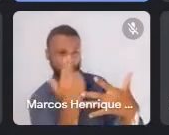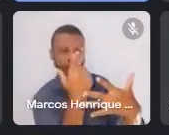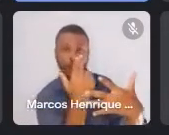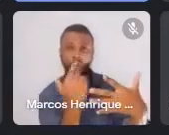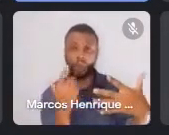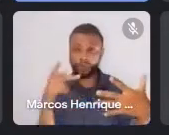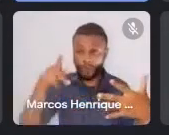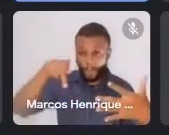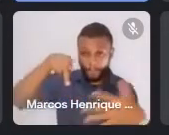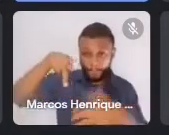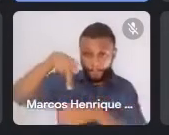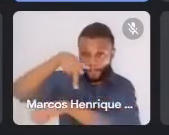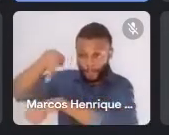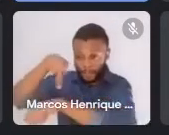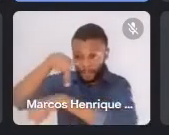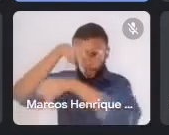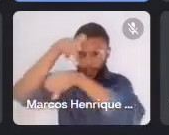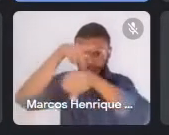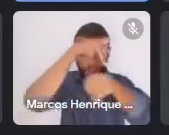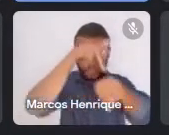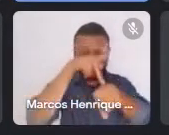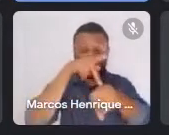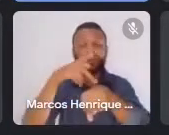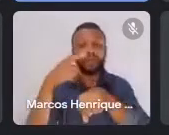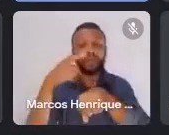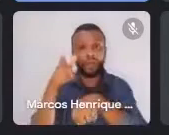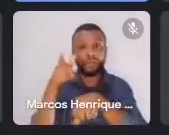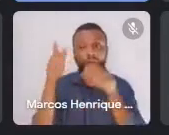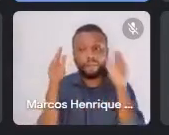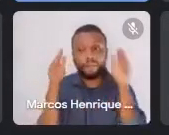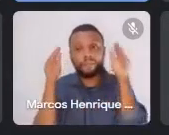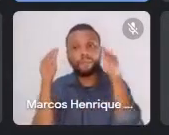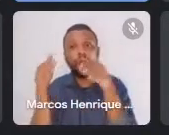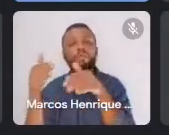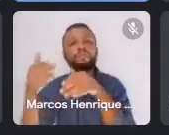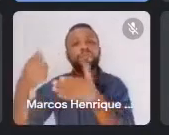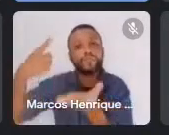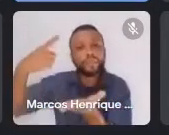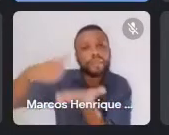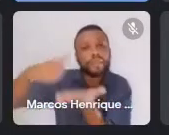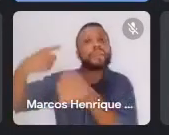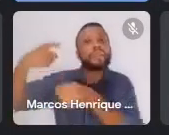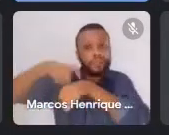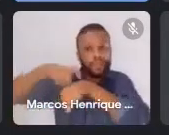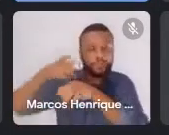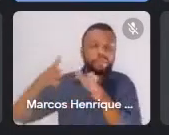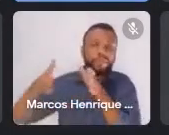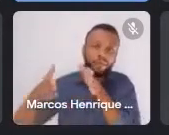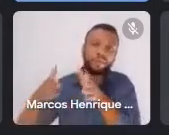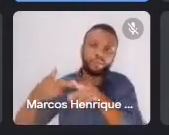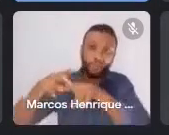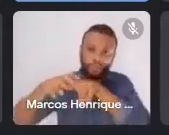nesse período, né? Então, isso era muito importante, demarcar as fronteiras. Aqui,